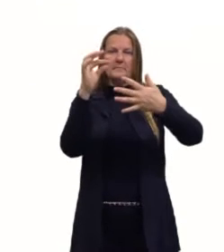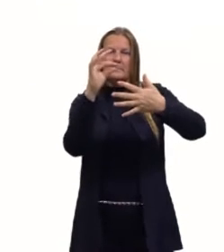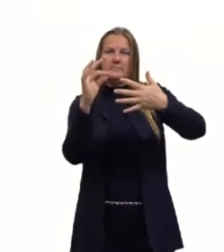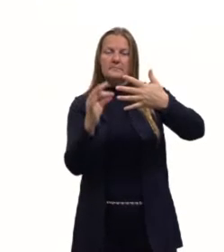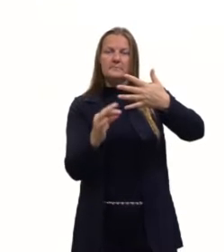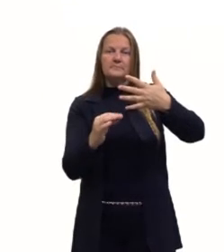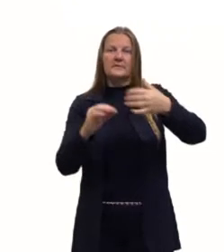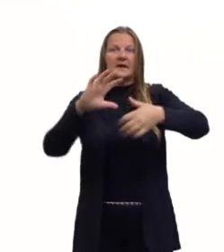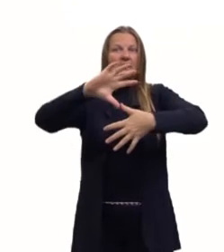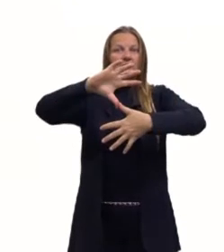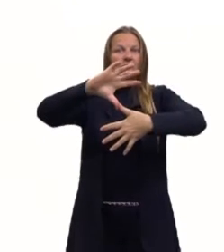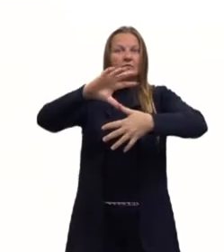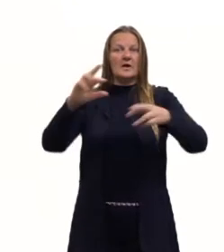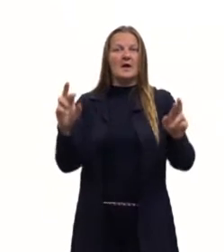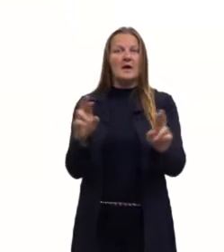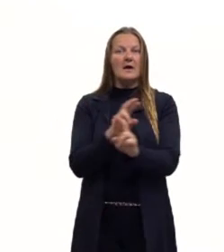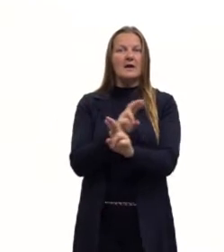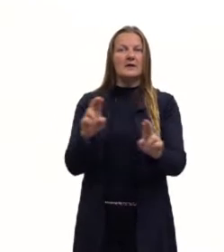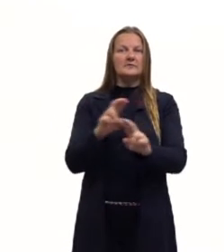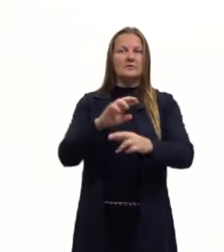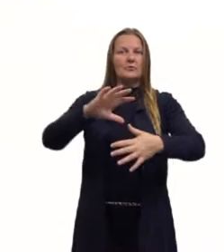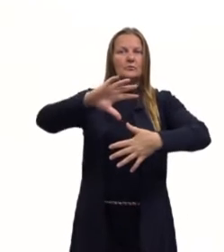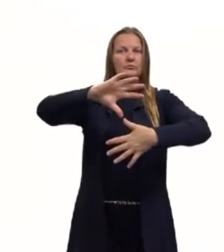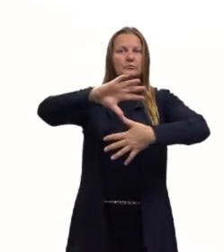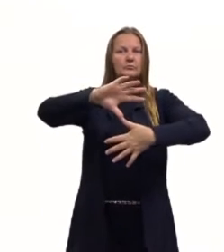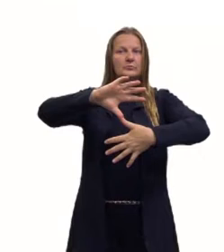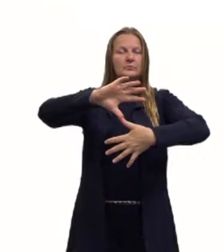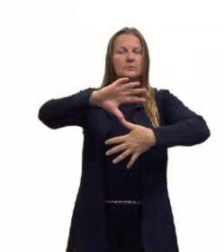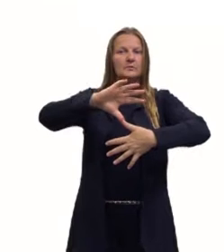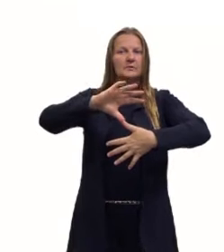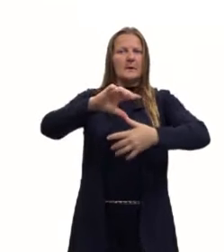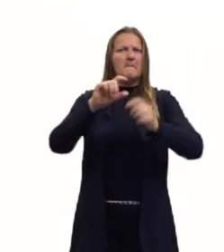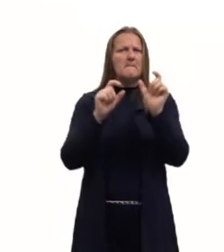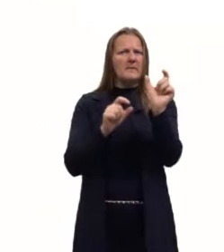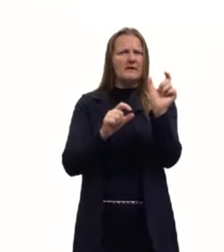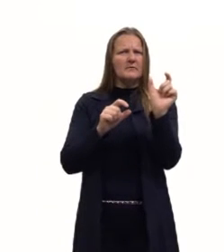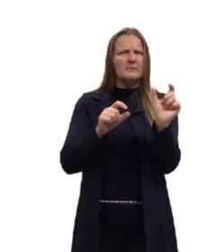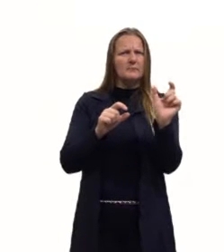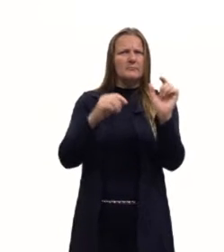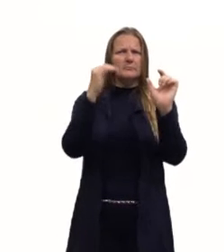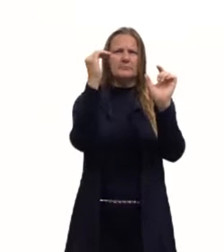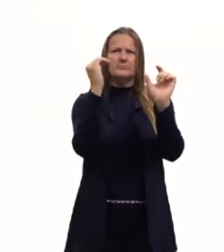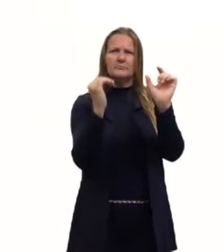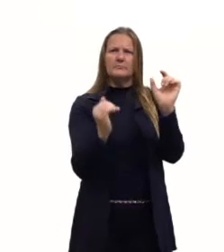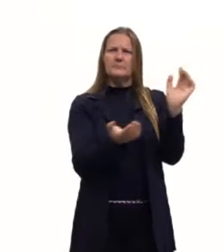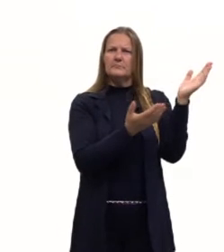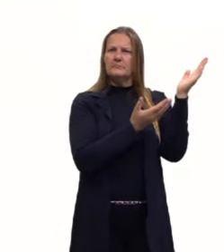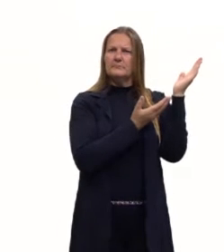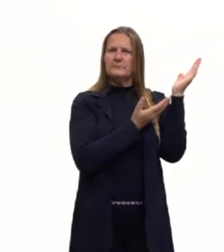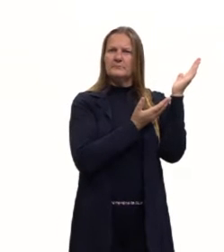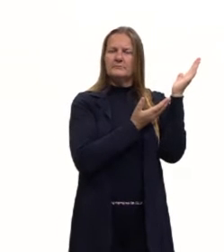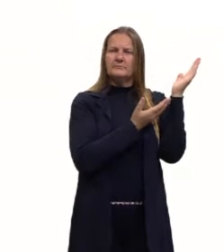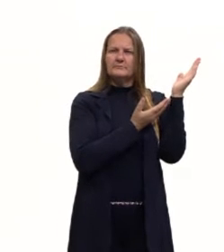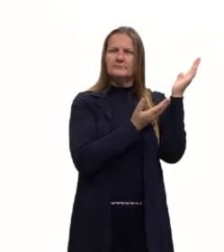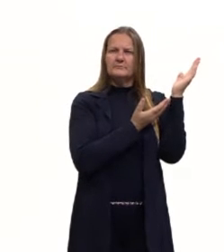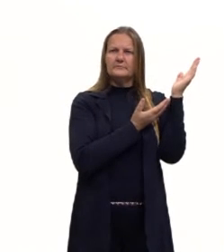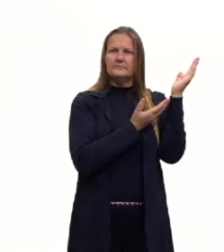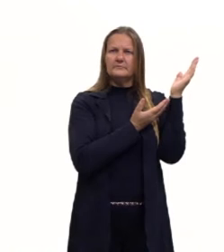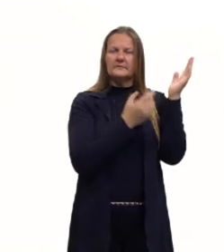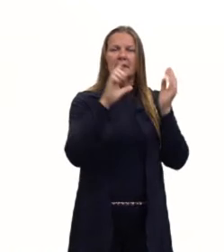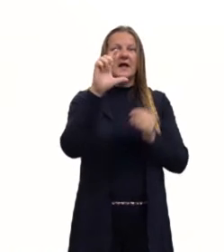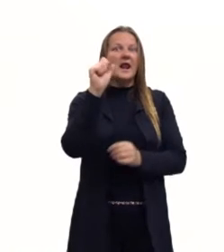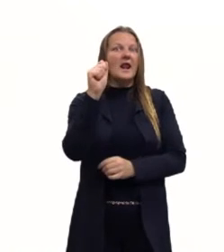pessoas pensam que esses termos são sinônimos, porém, eles não são sinônimos, como nós vamos